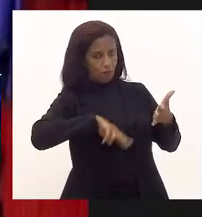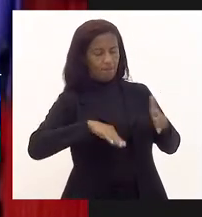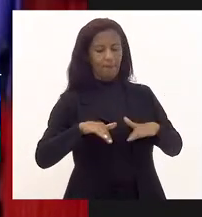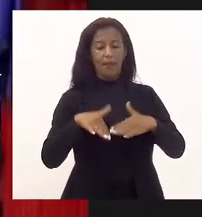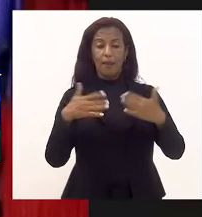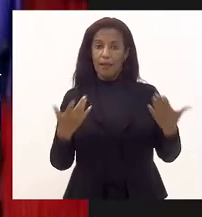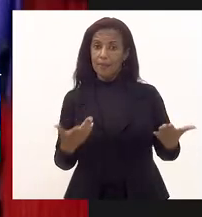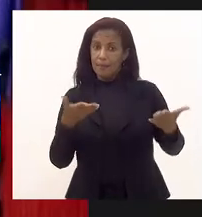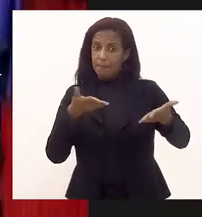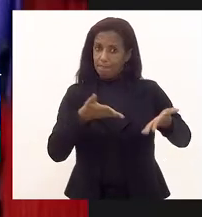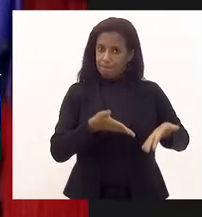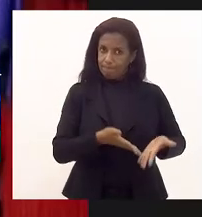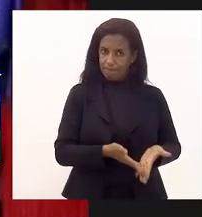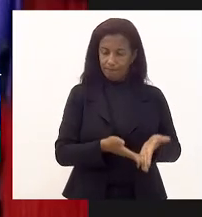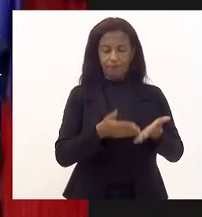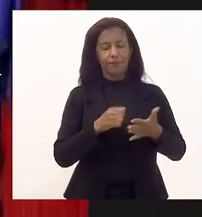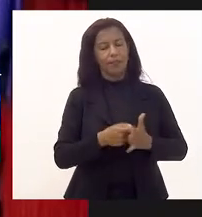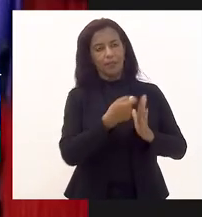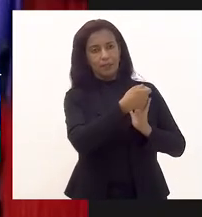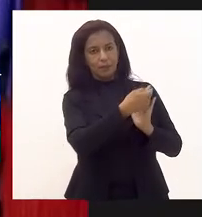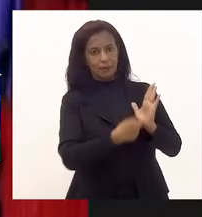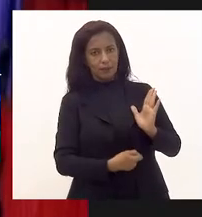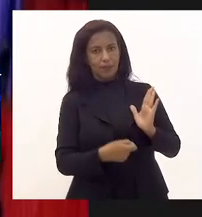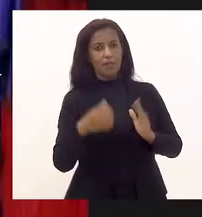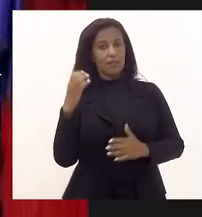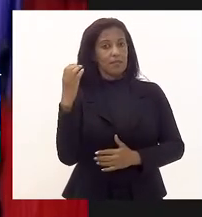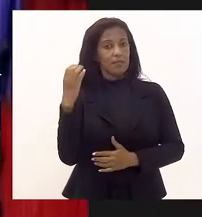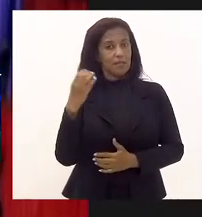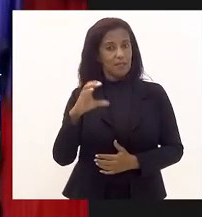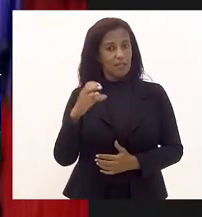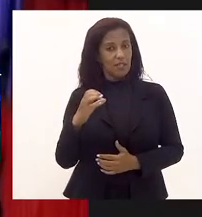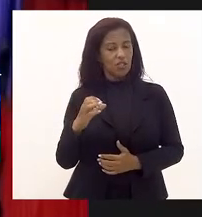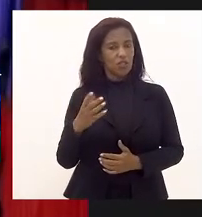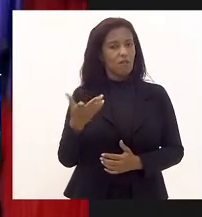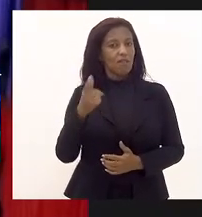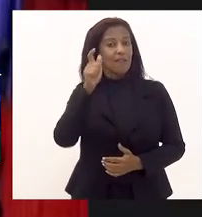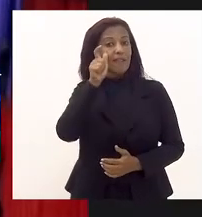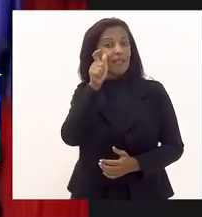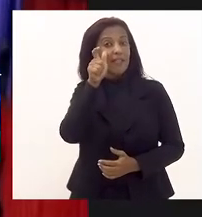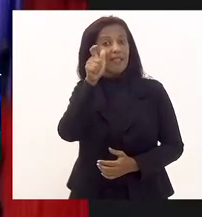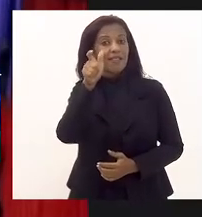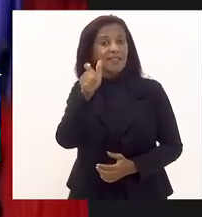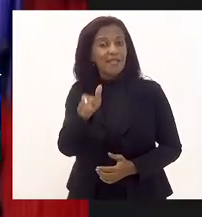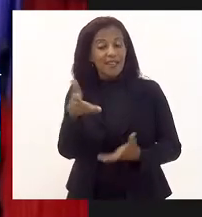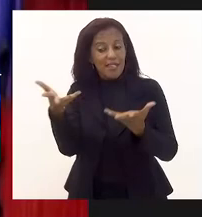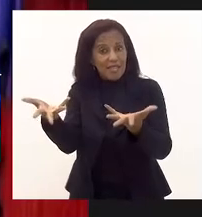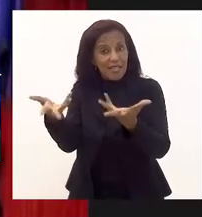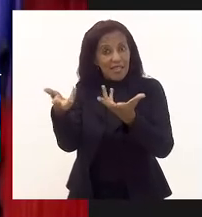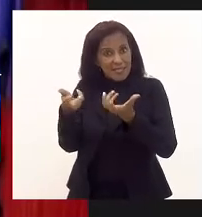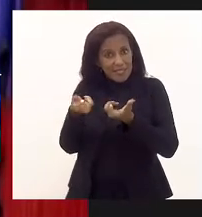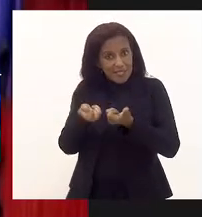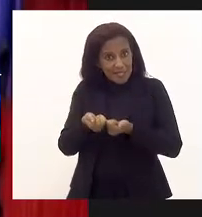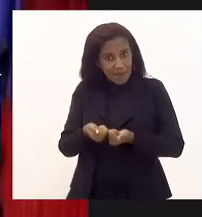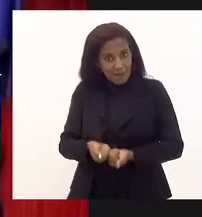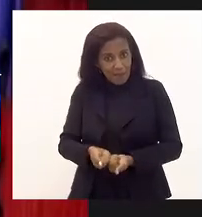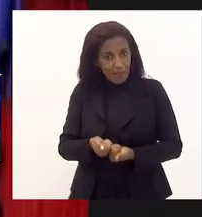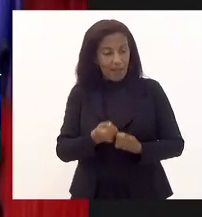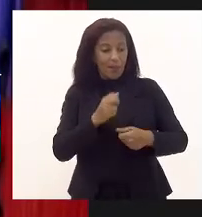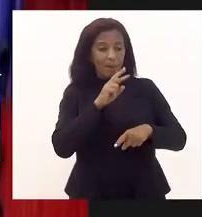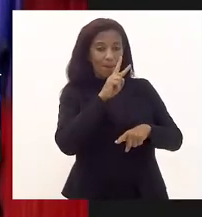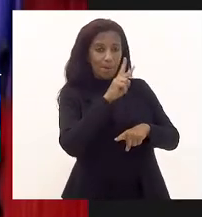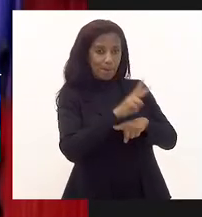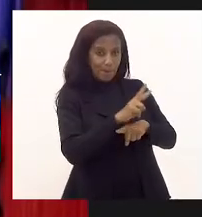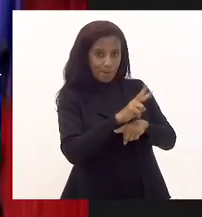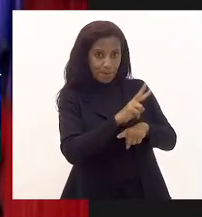por meio dessa, a Diretoria Científica do Instituto Vital Brasil declara interesse em receber e abrigar o